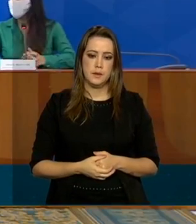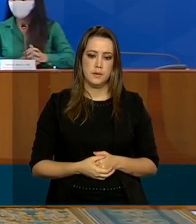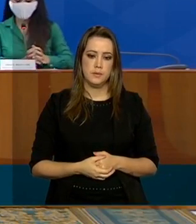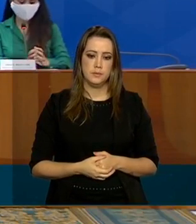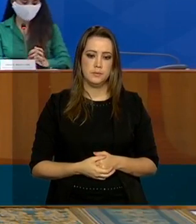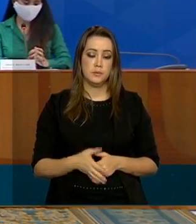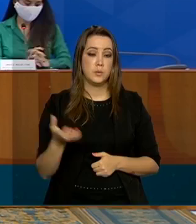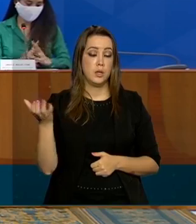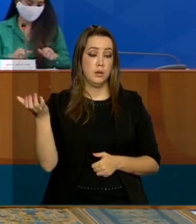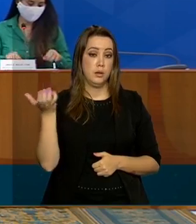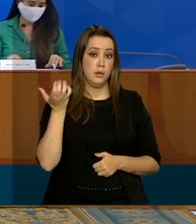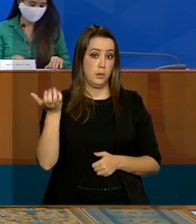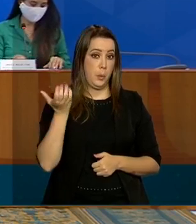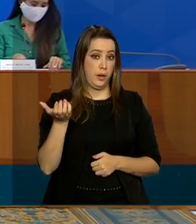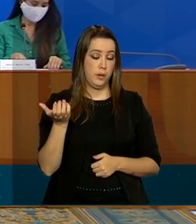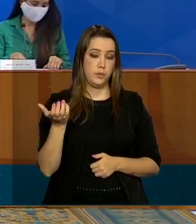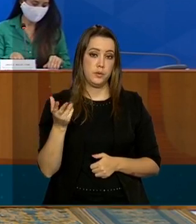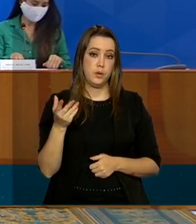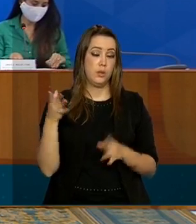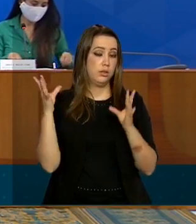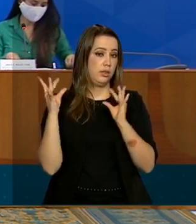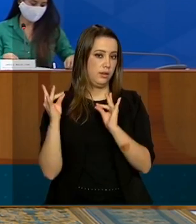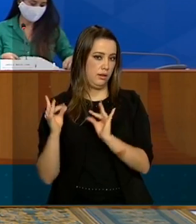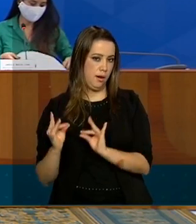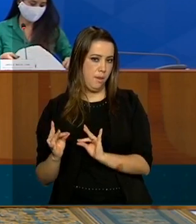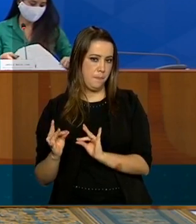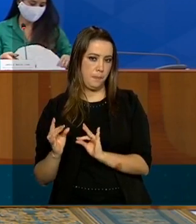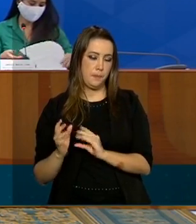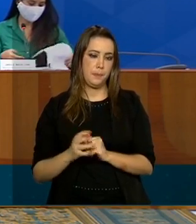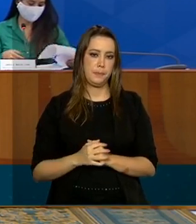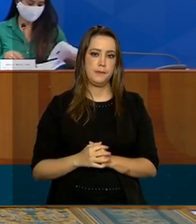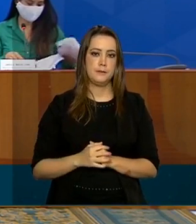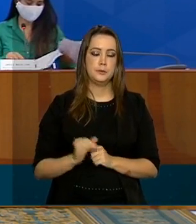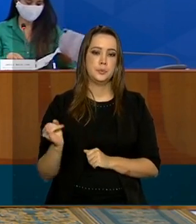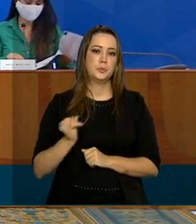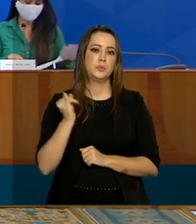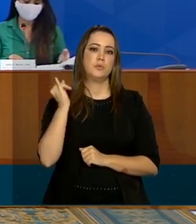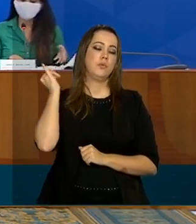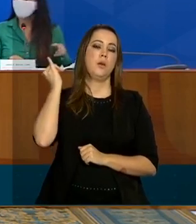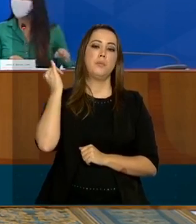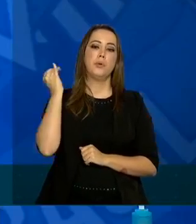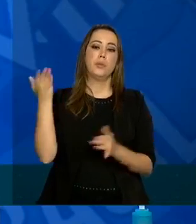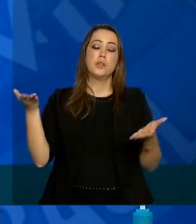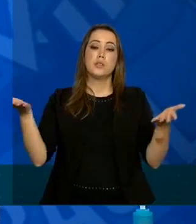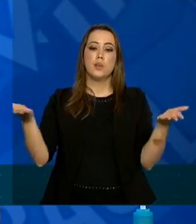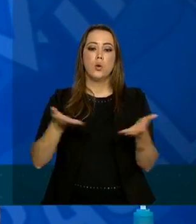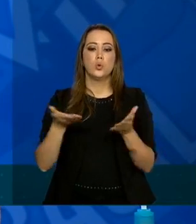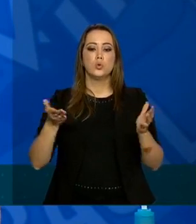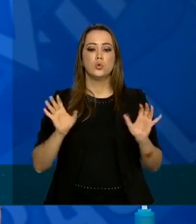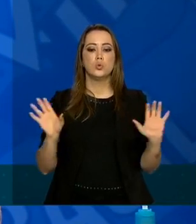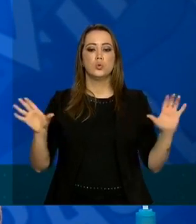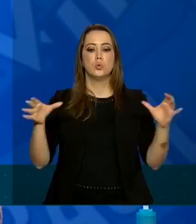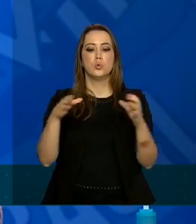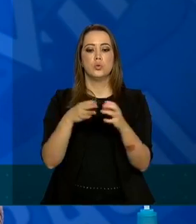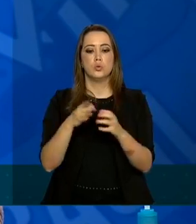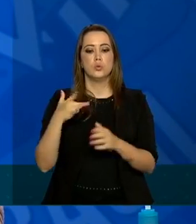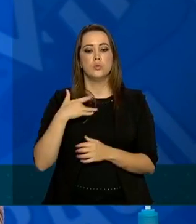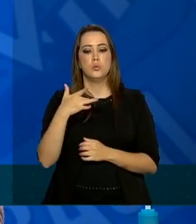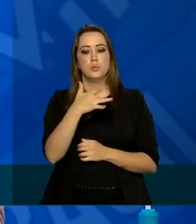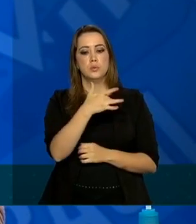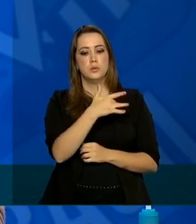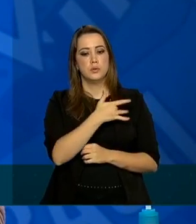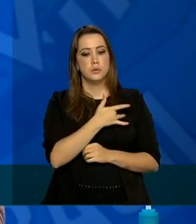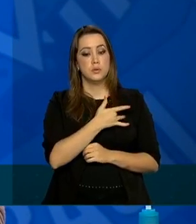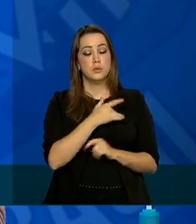gostaria de destacar a importância hoje das equipes de saúde que